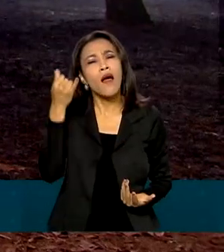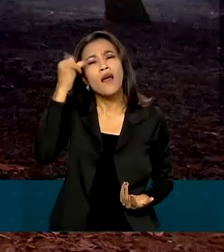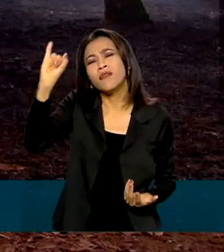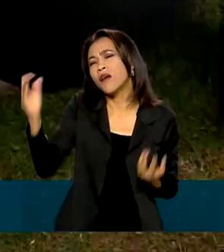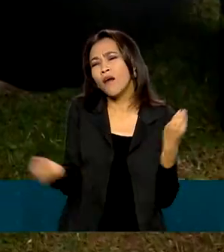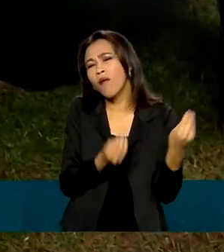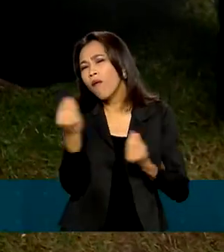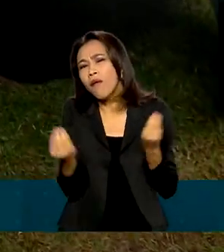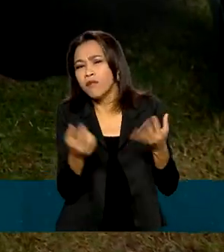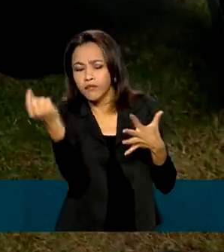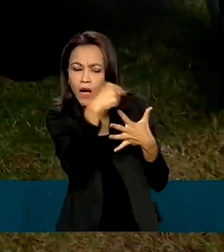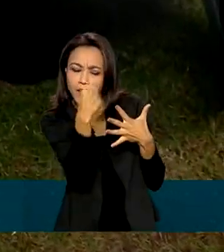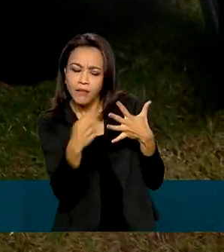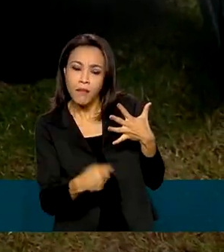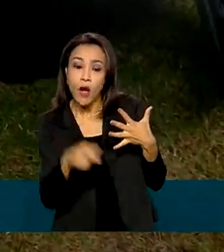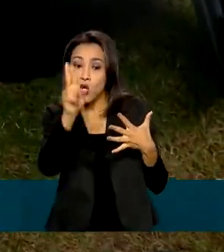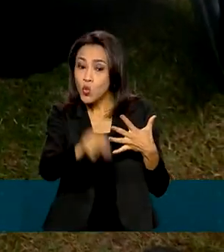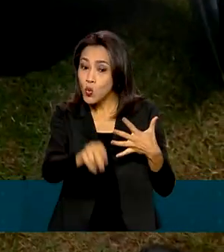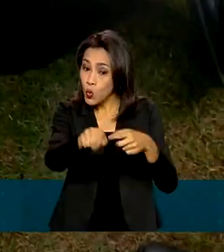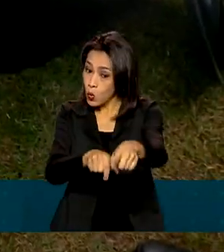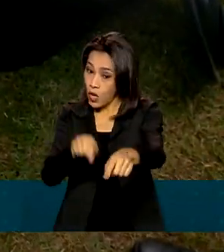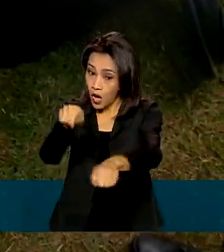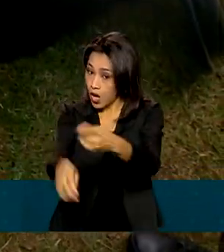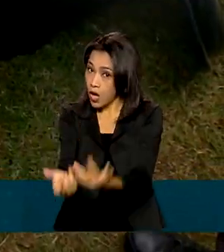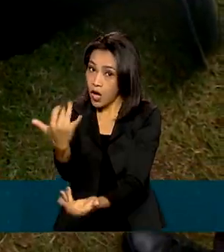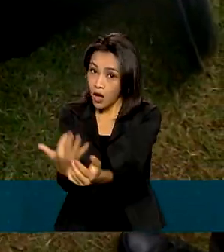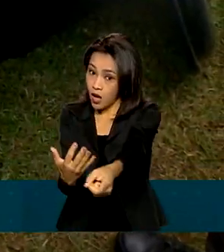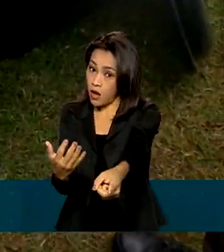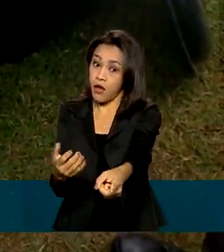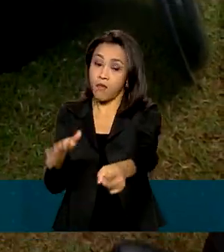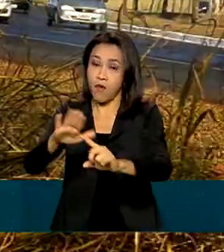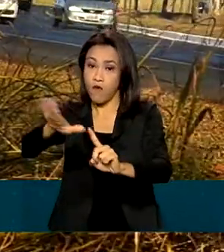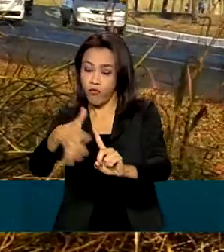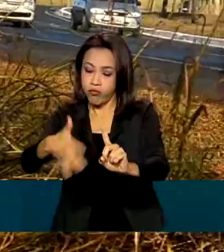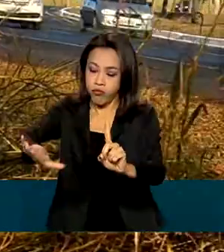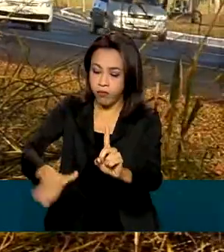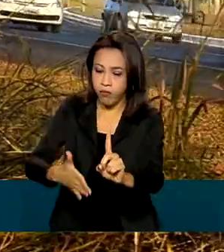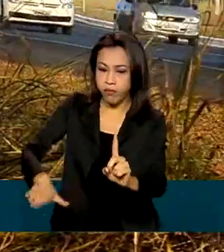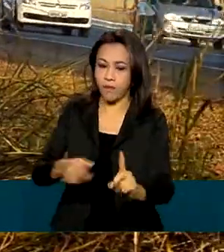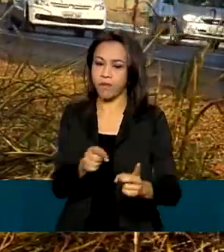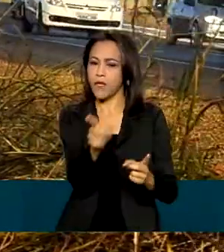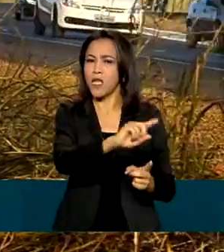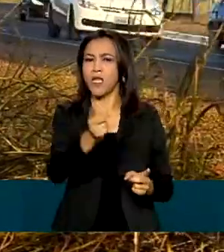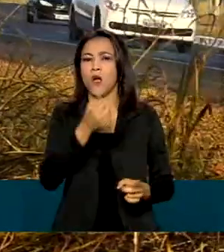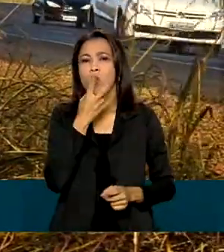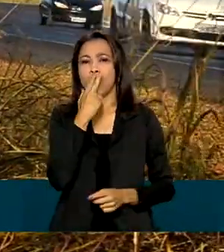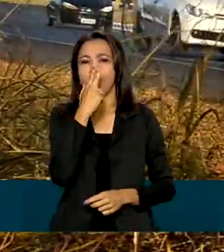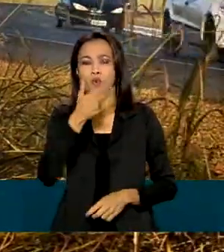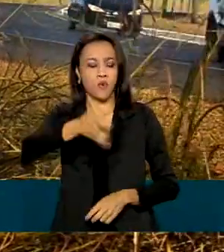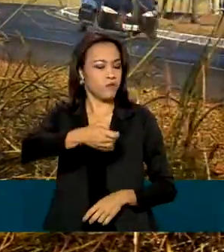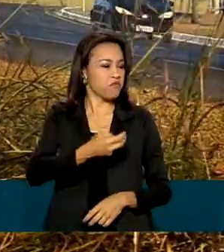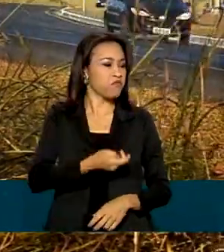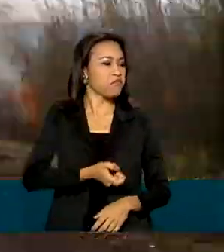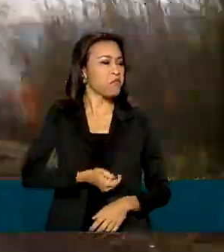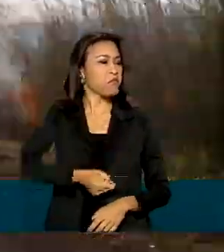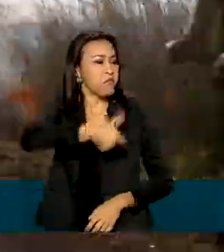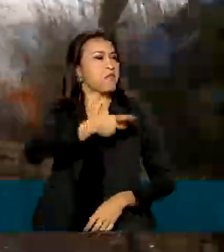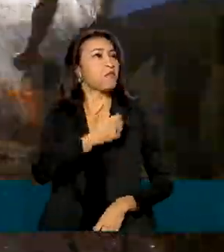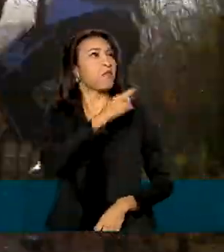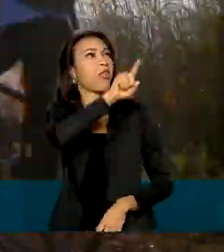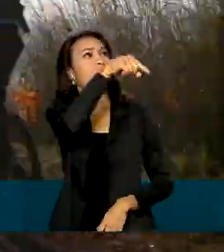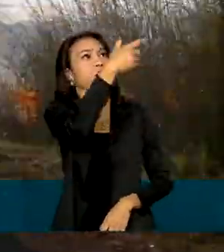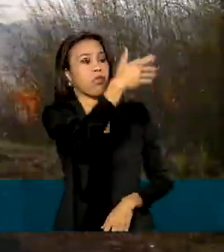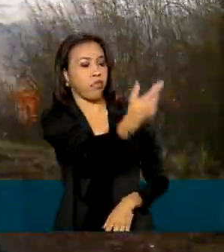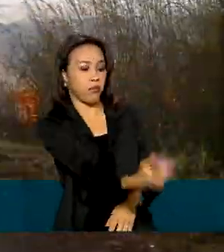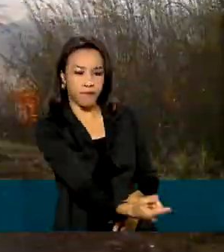importantes. Nunca queime o lixo doméstico, folhas secas e entulhos. Não jogue pontas de cigarros acesas nos